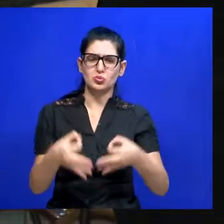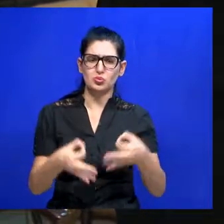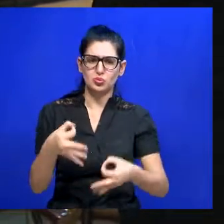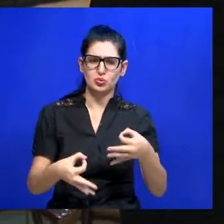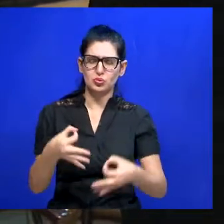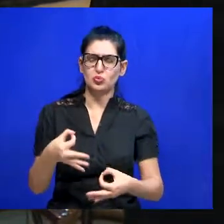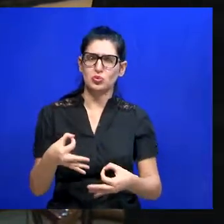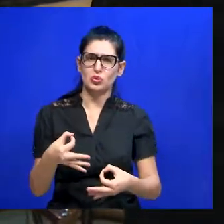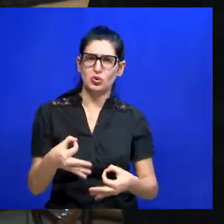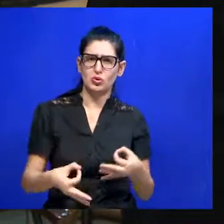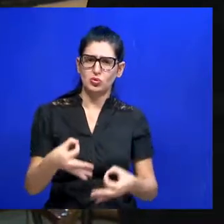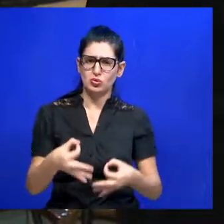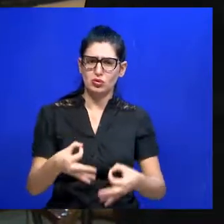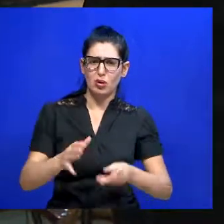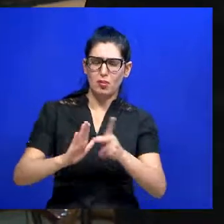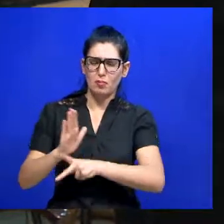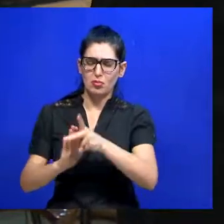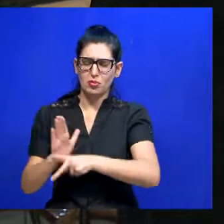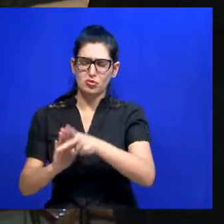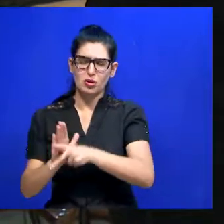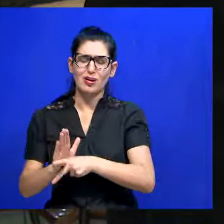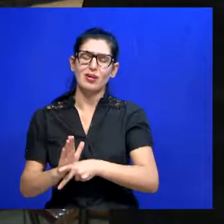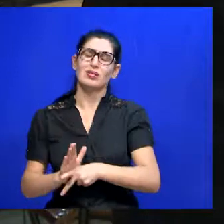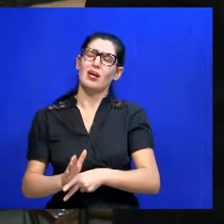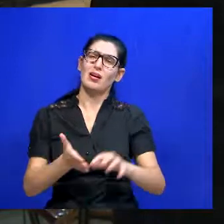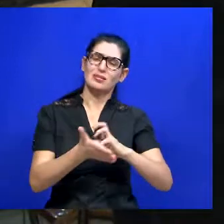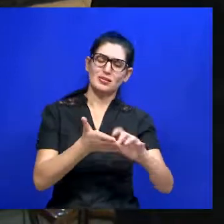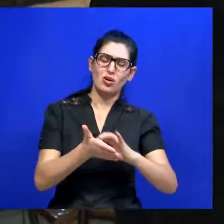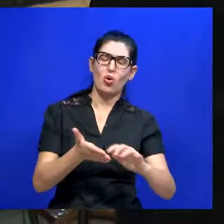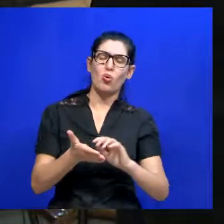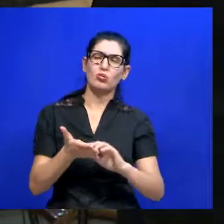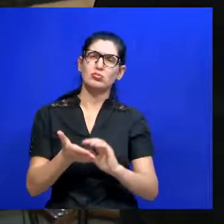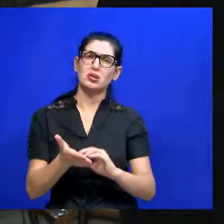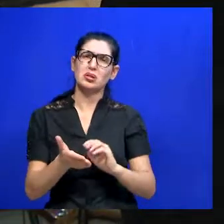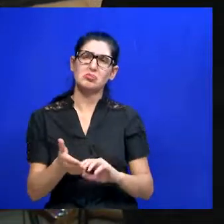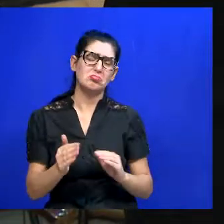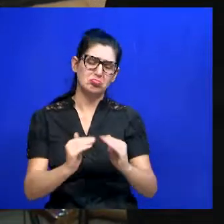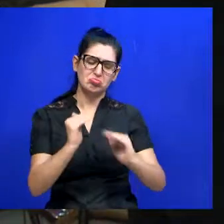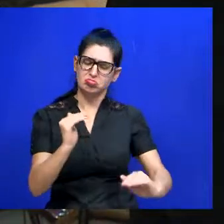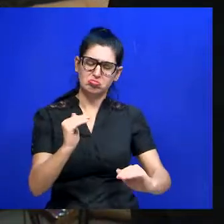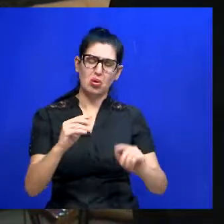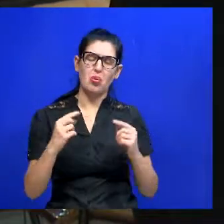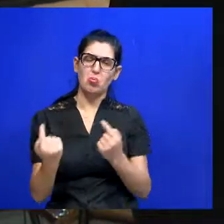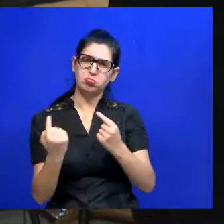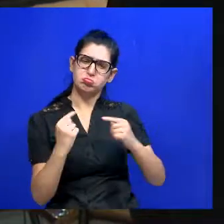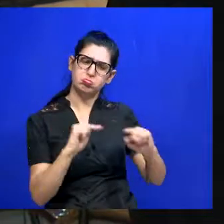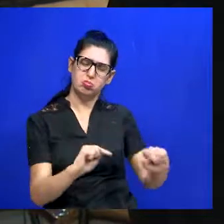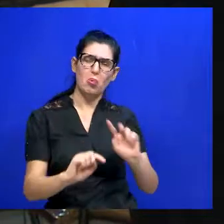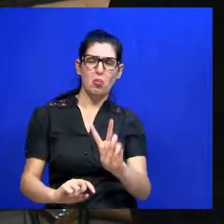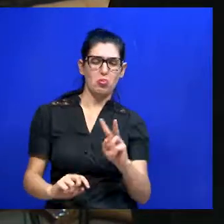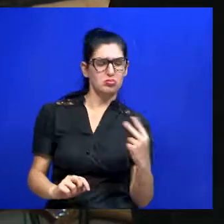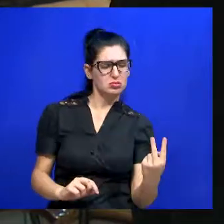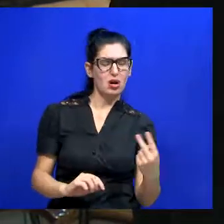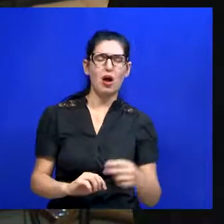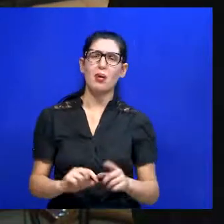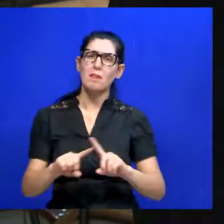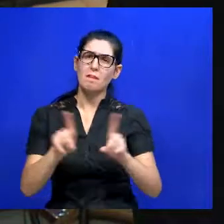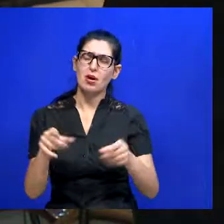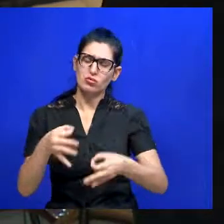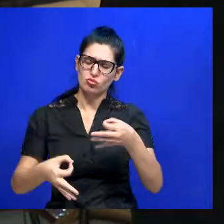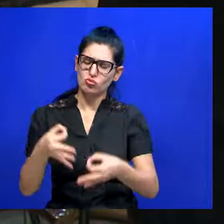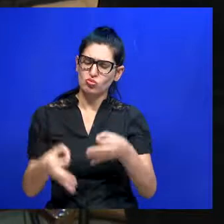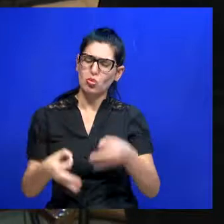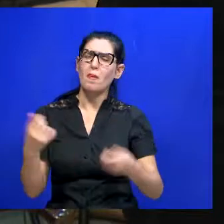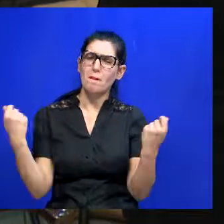projeto, a secretaria aqui da casa manifestou o contrário, diz que existem alguns pontos ilegais, diga para a gente, você acha que do ponto de vista jurídico é